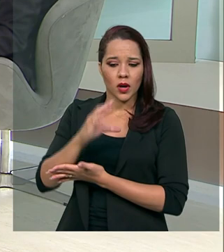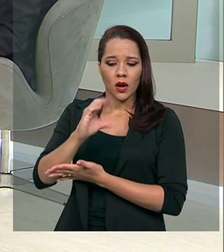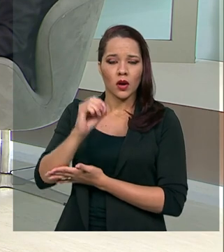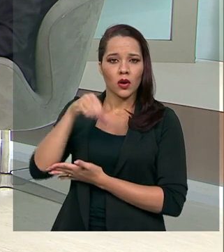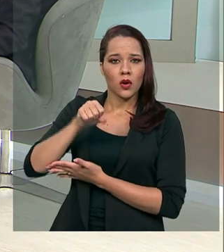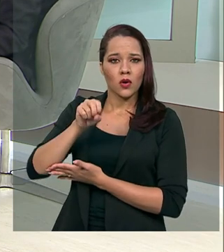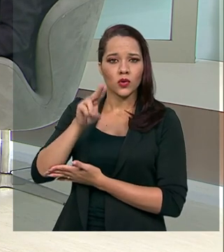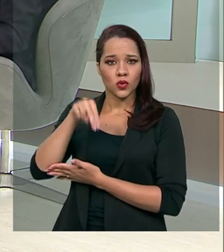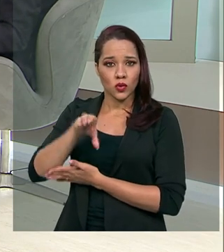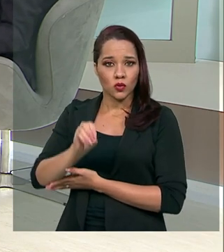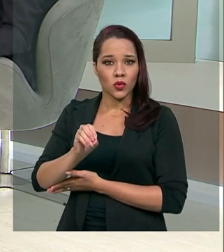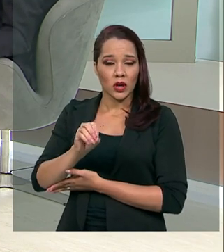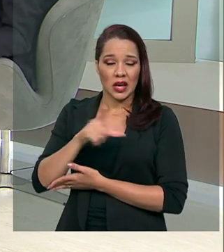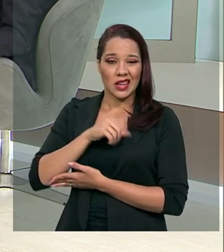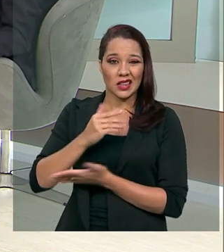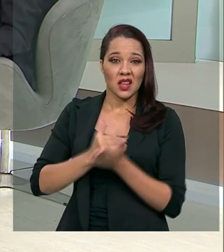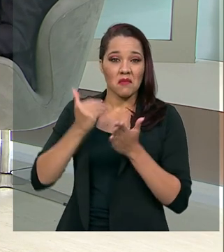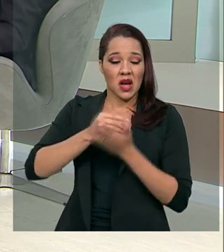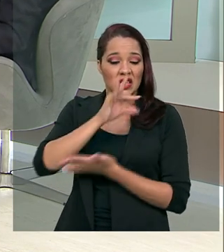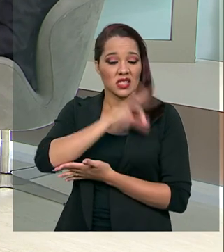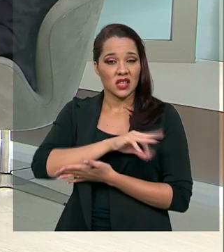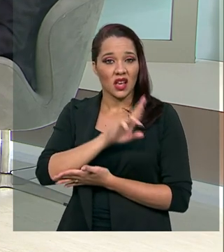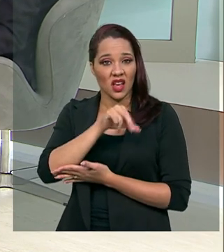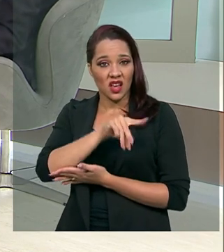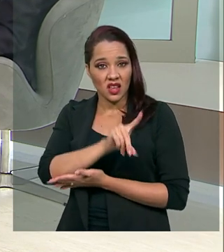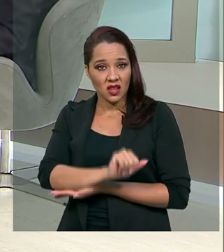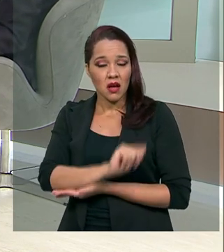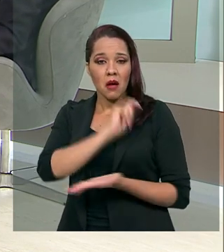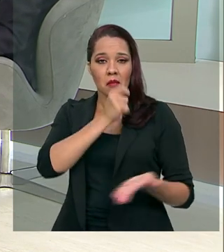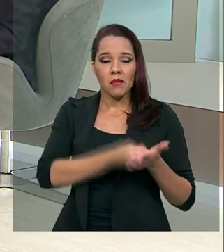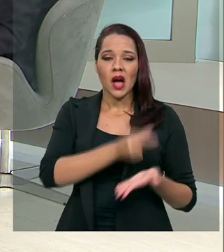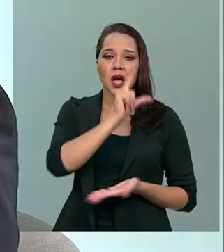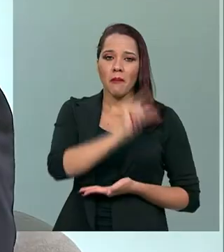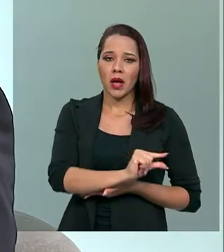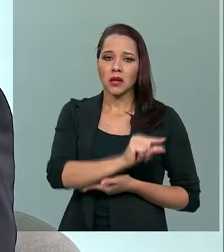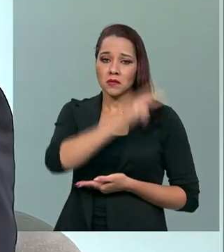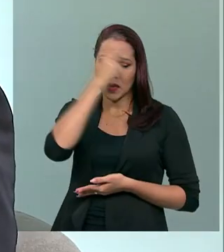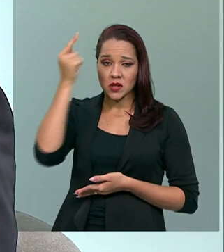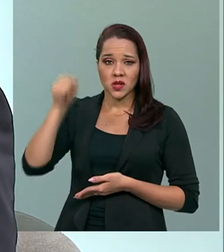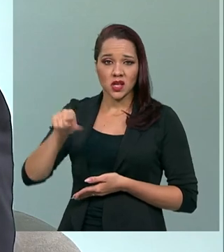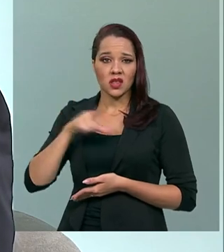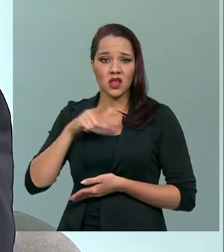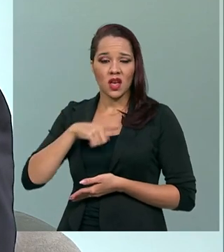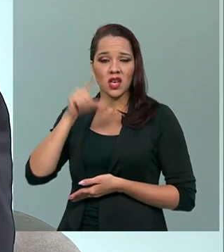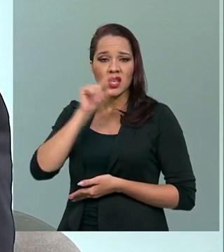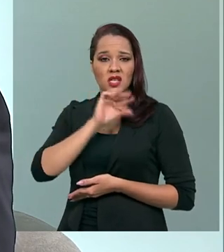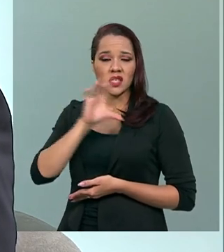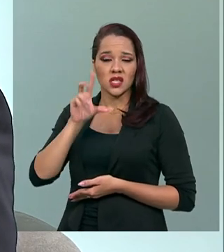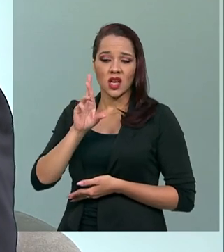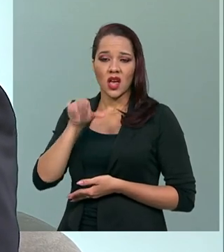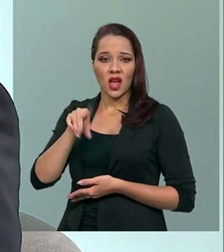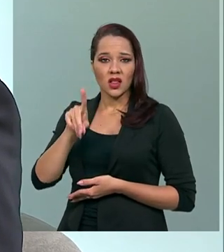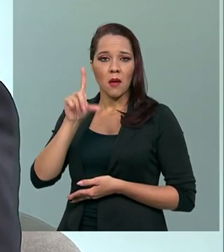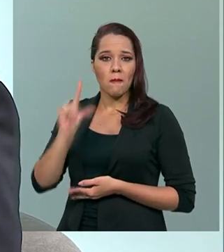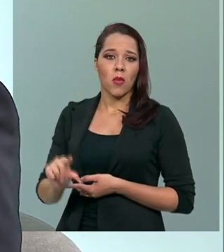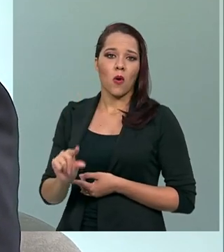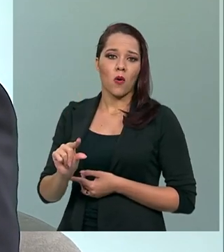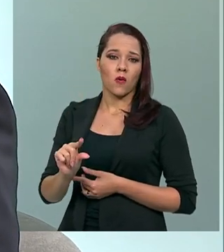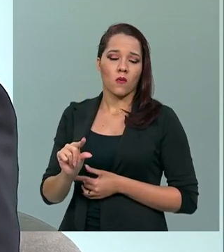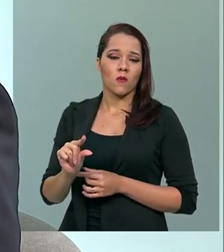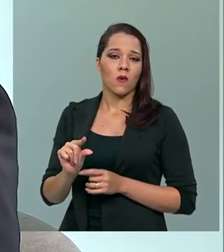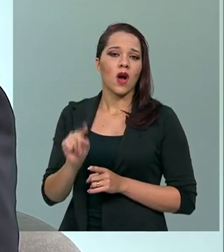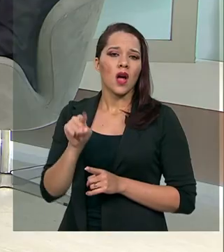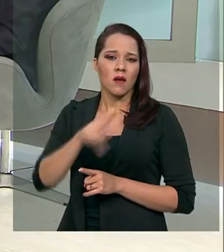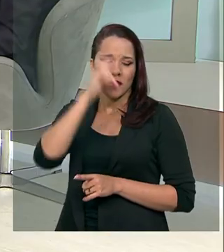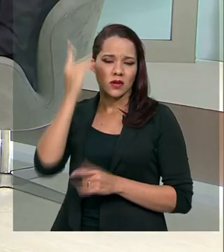renda em relação a essa renda paga menos imposto do que tem daquelas pessoas que têm menos renda, ou seja, são as